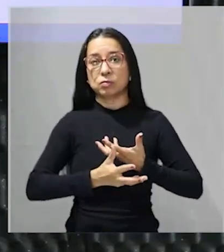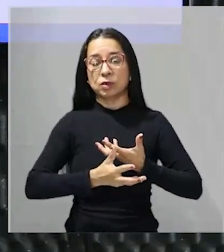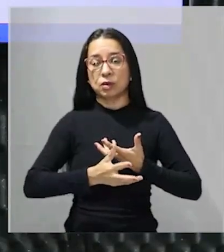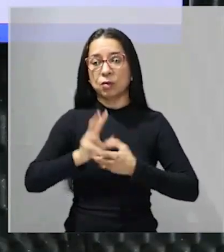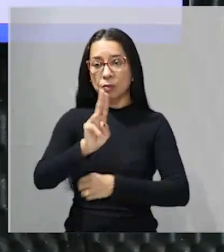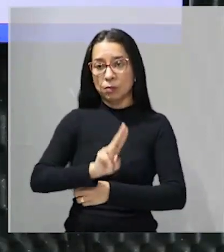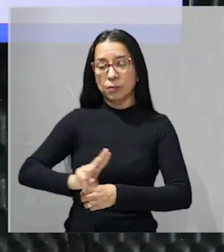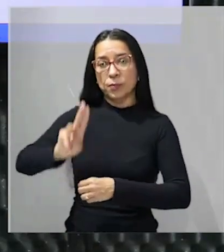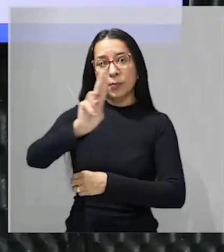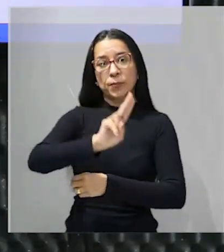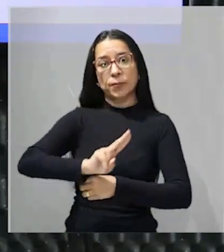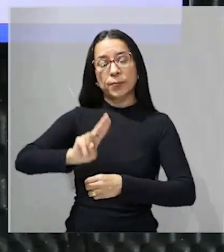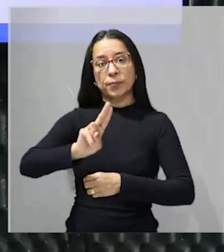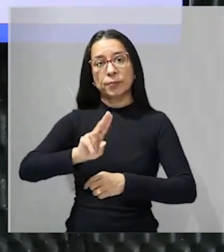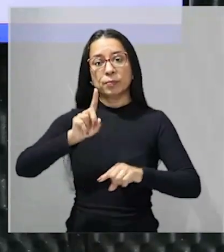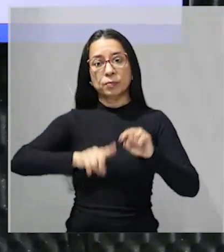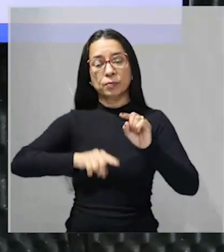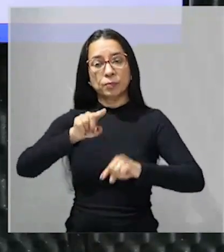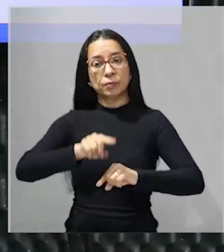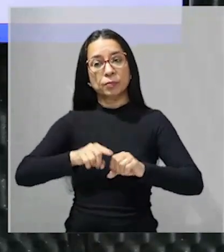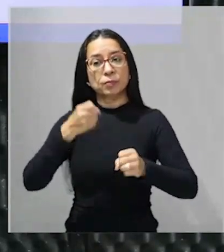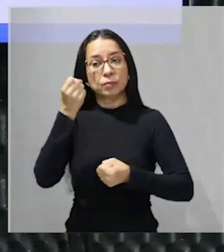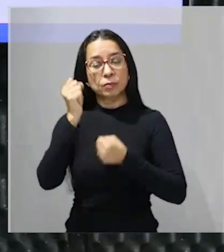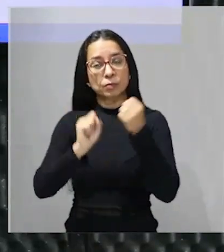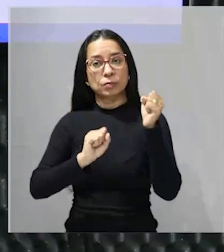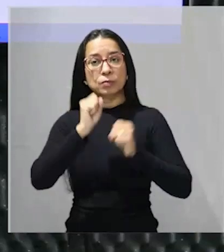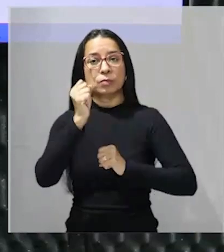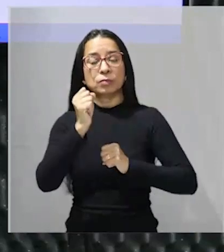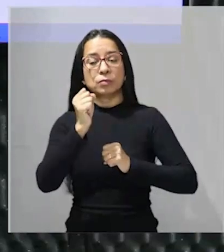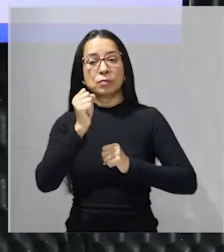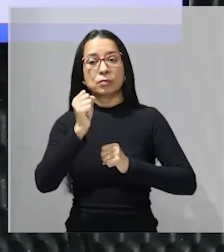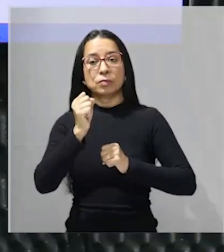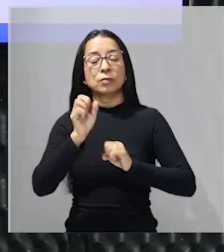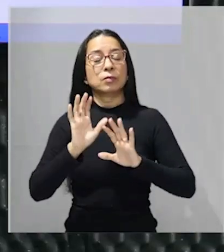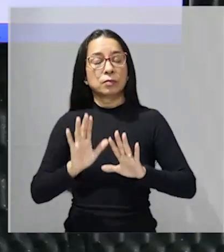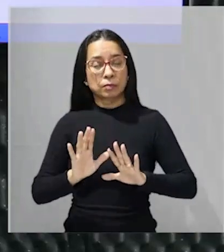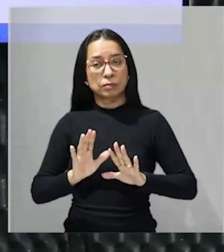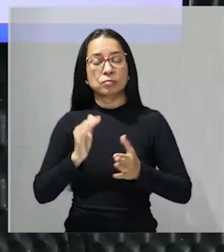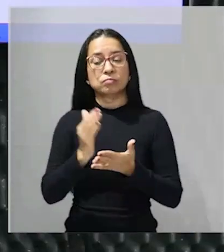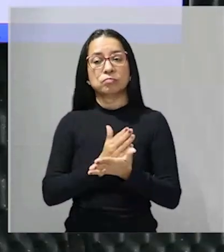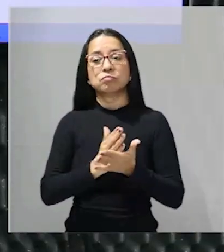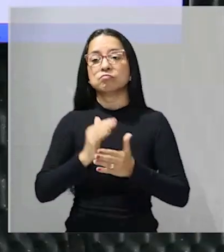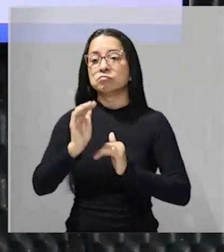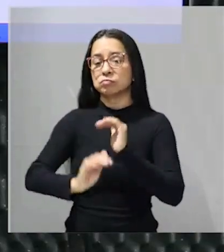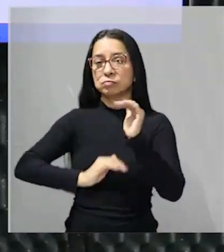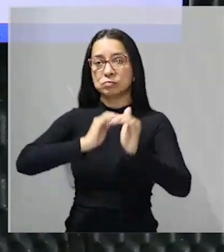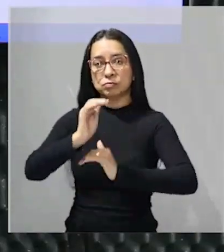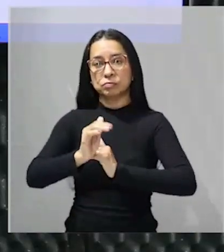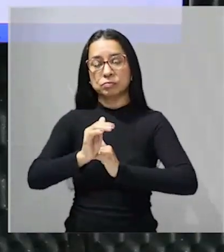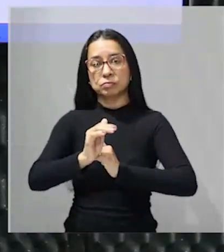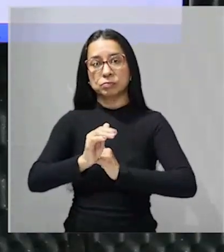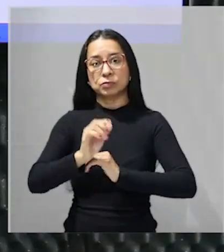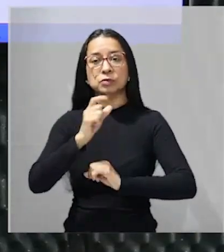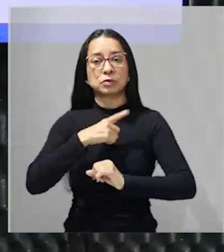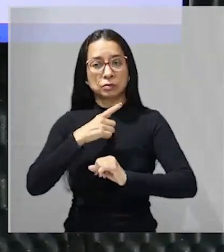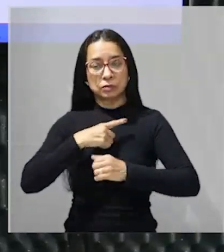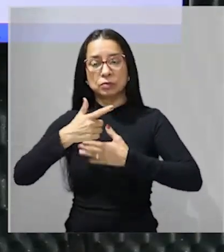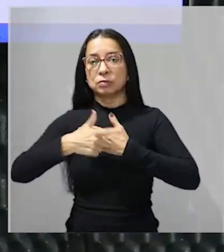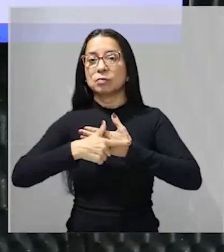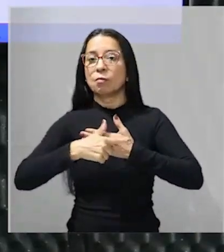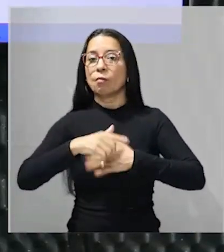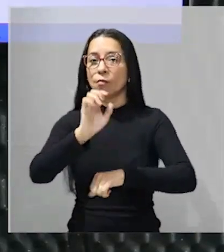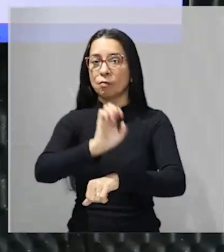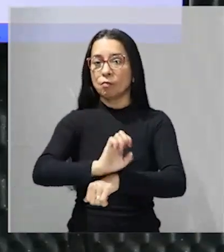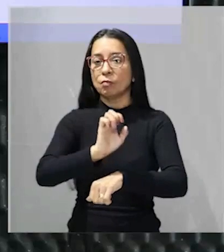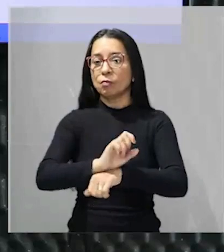apesar de alguns avanços em algumas regiões da América Latina espanhola mas teremos ainda esse papel de